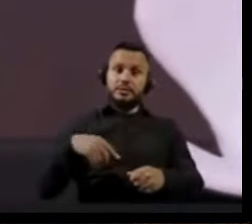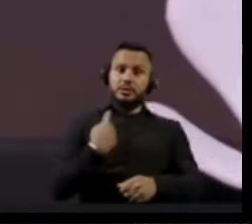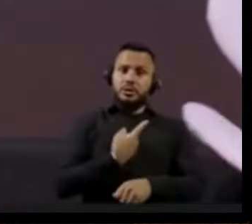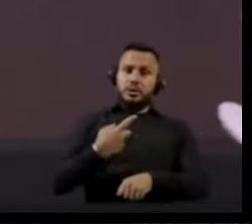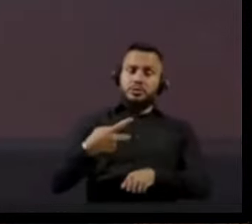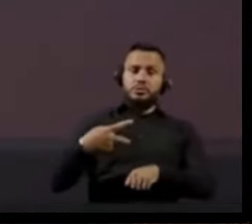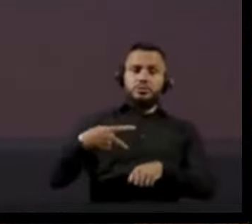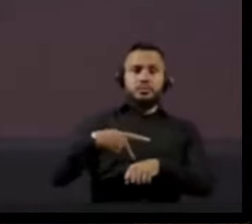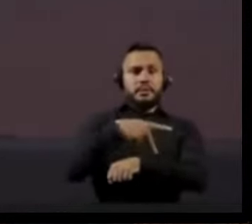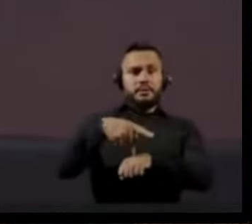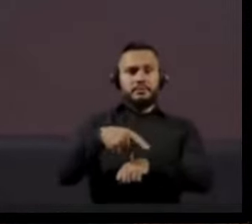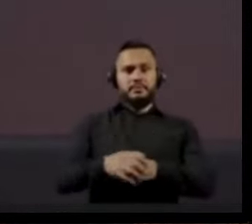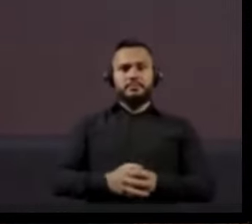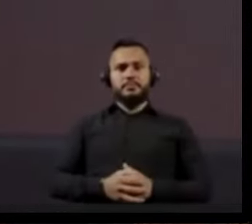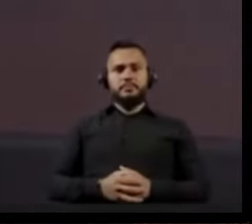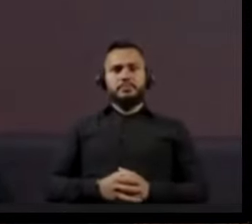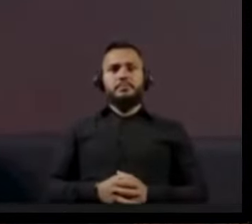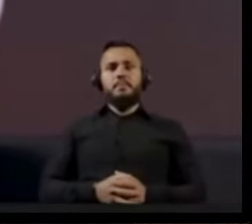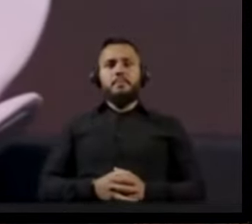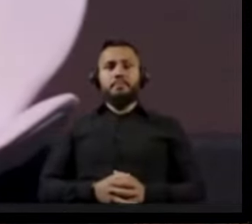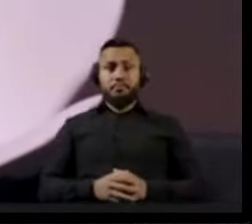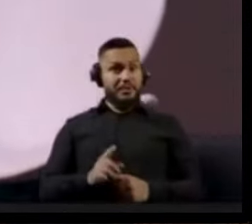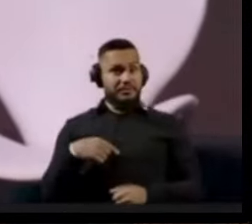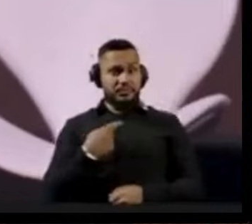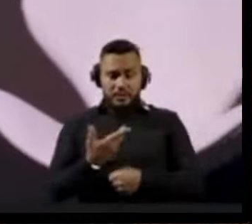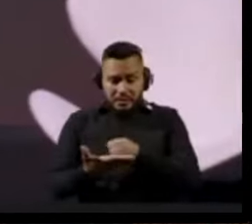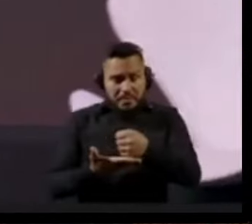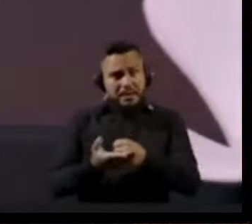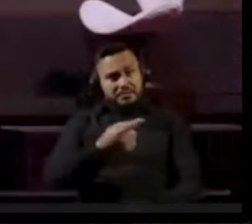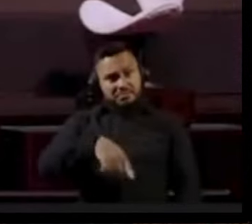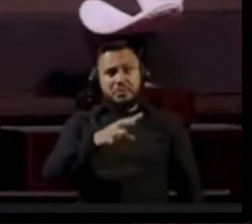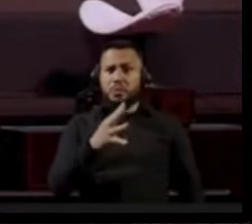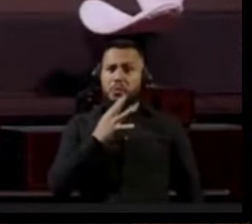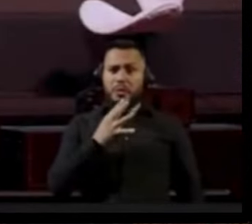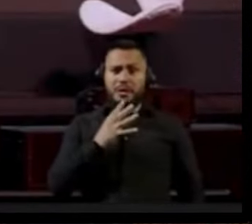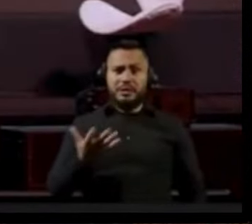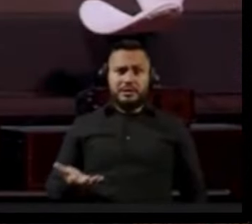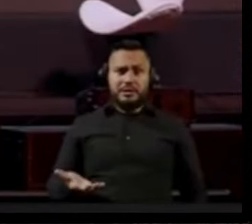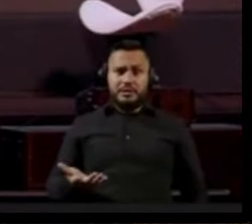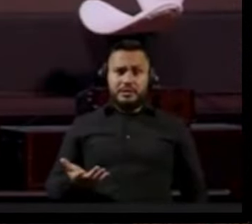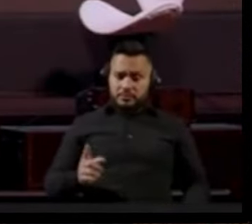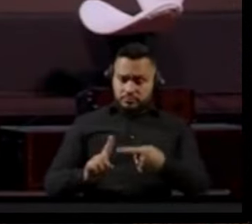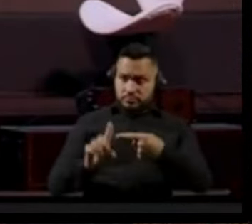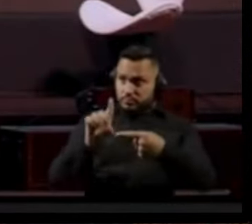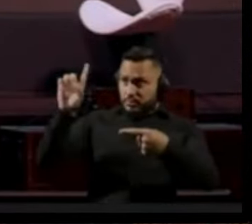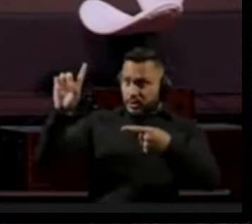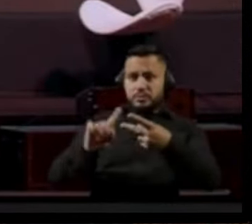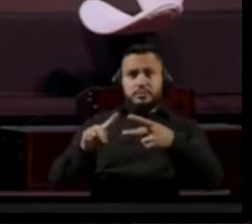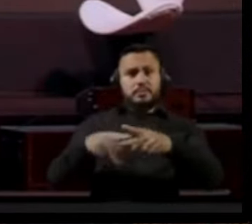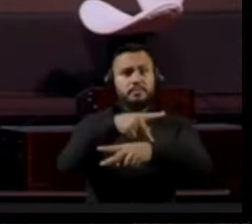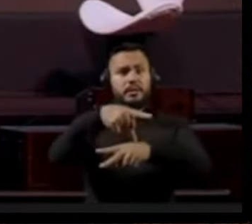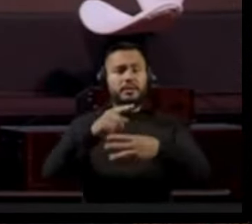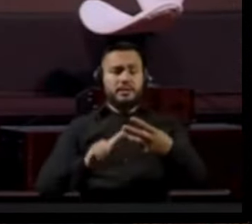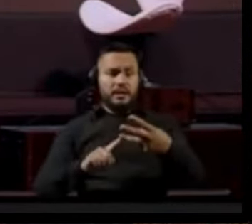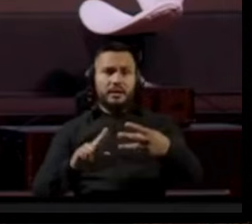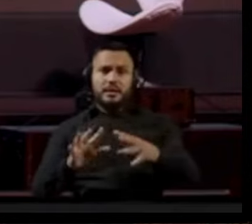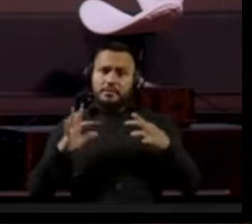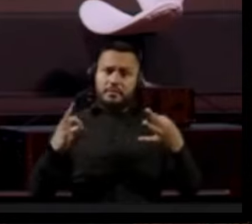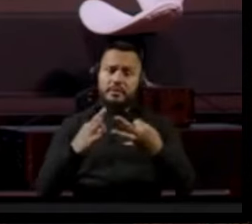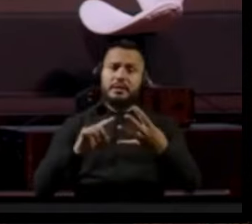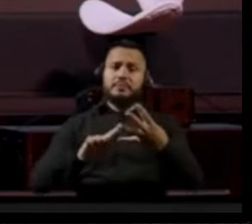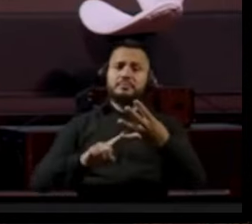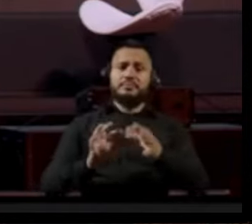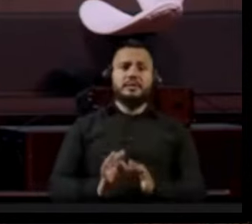E as nossas bases, todos nós conhecemos porque elas são sólidas. É Deus, é pátria, é família e é liberdade.